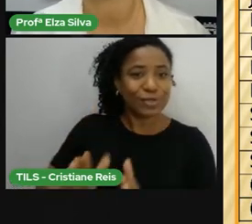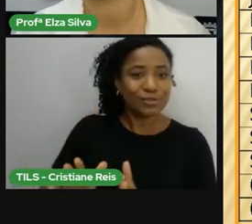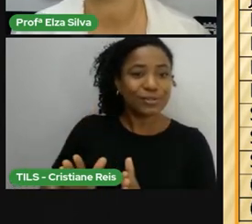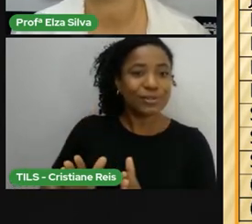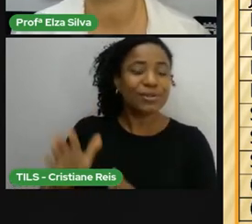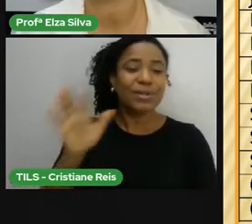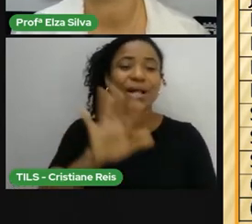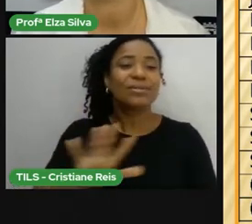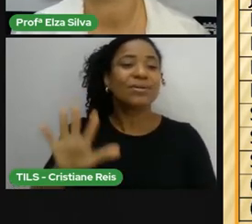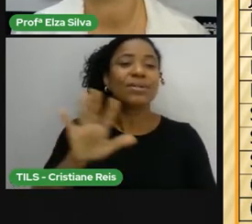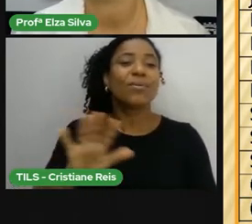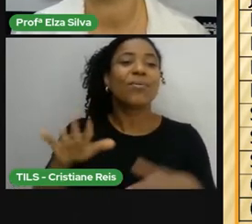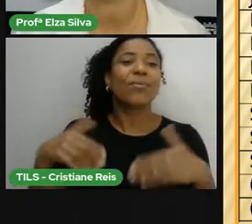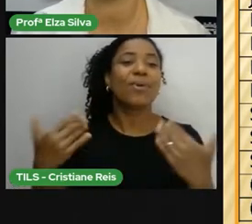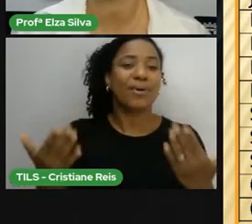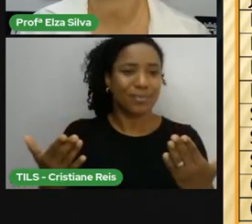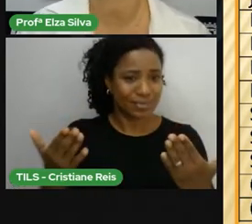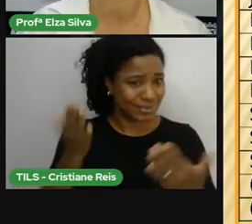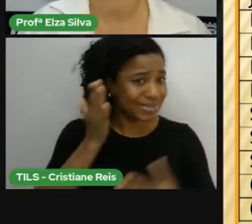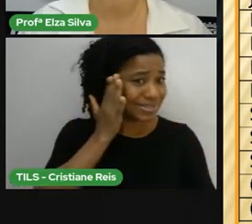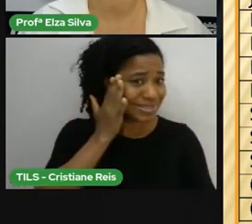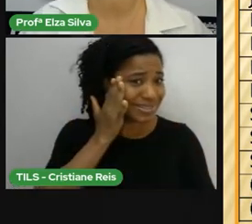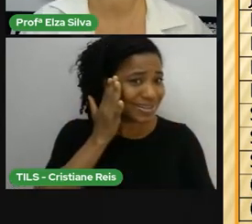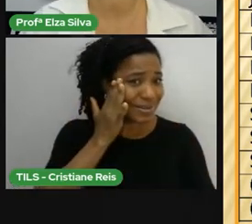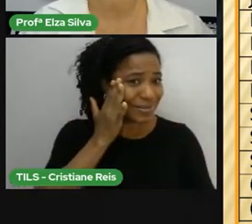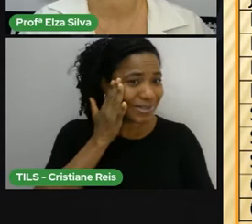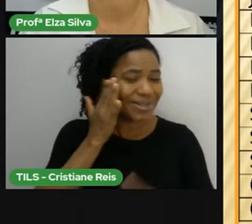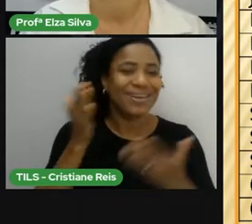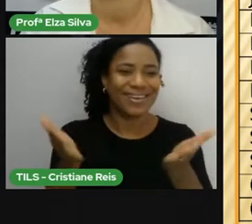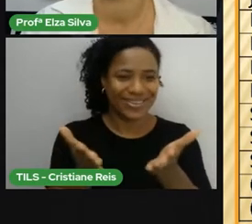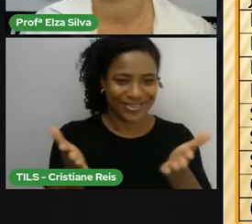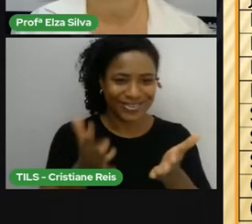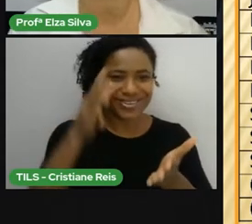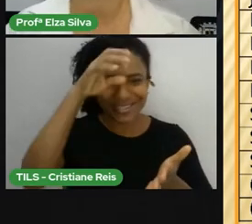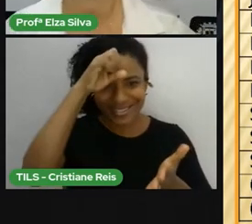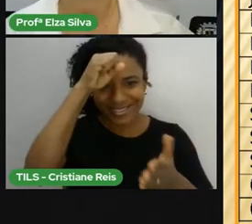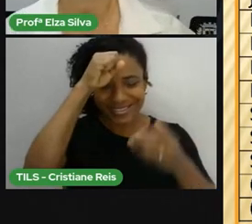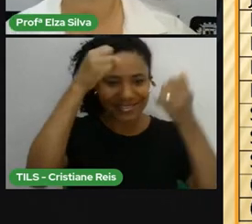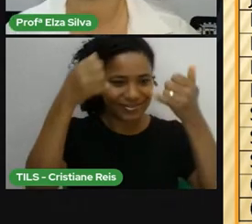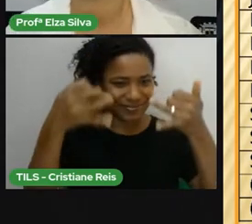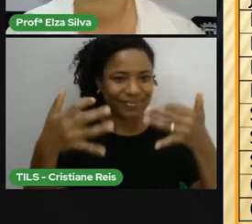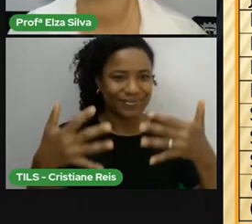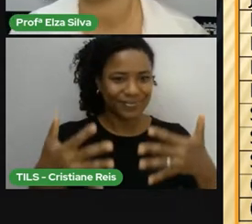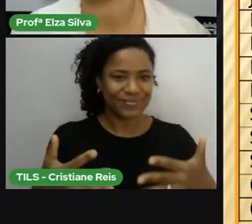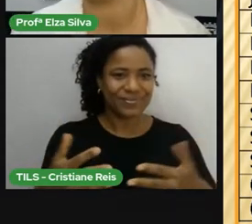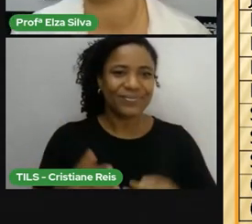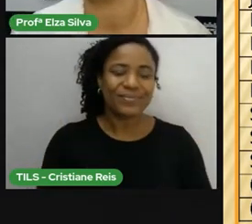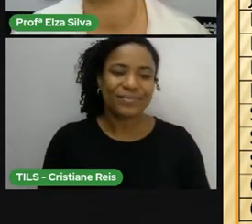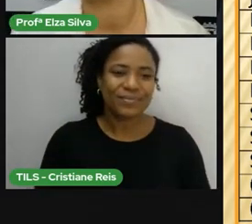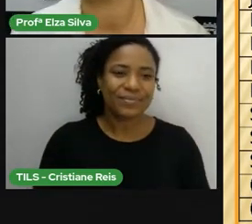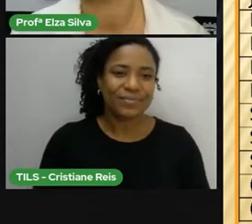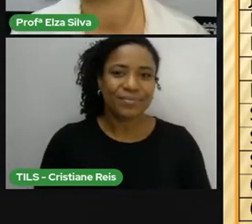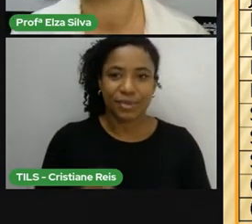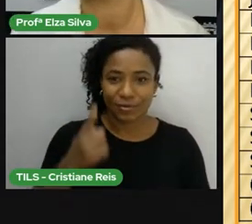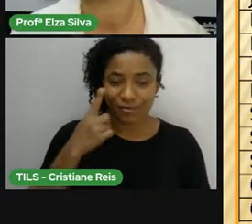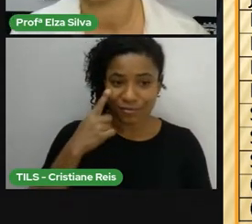nacionalidade? Então vamos aprender sobre isto agora Observem o balão